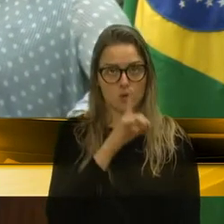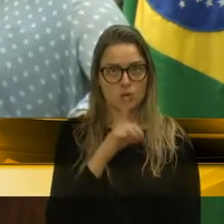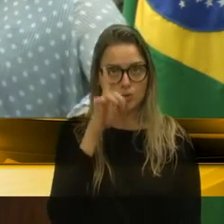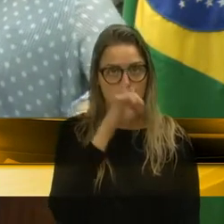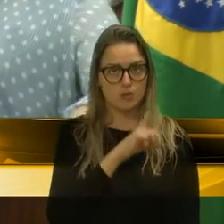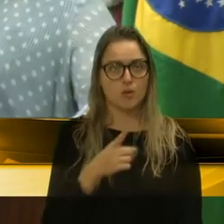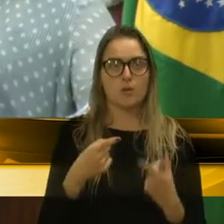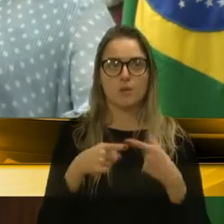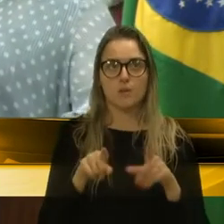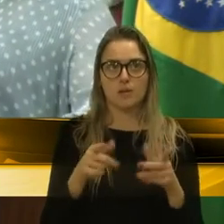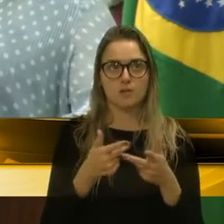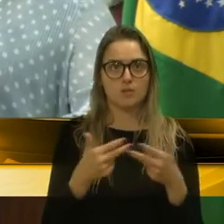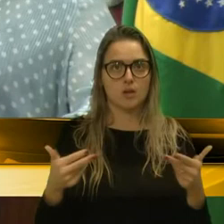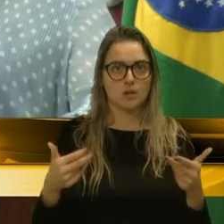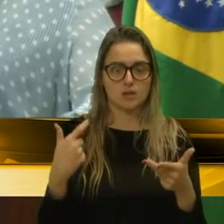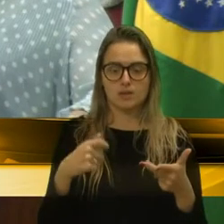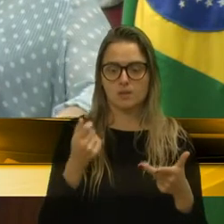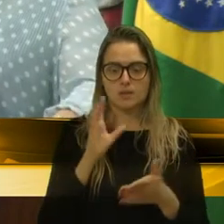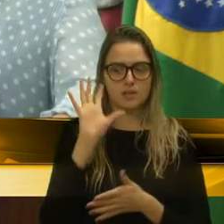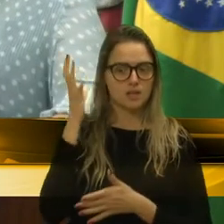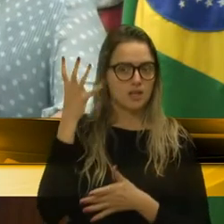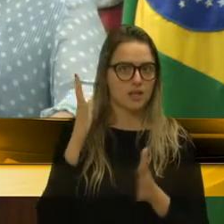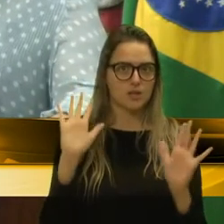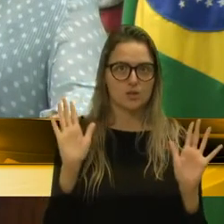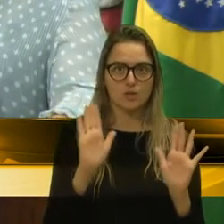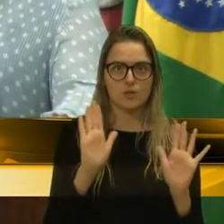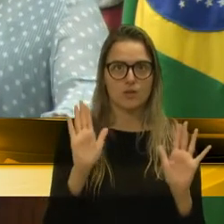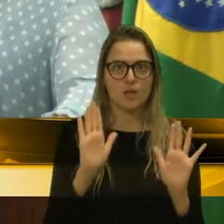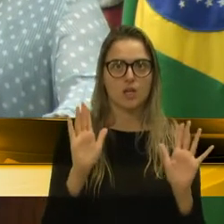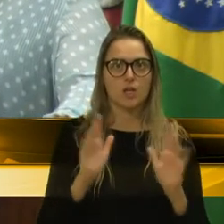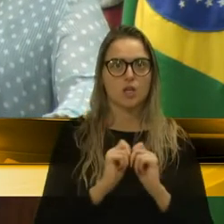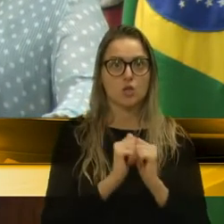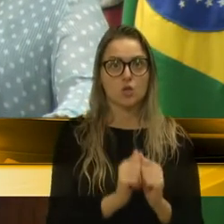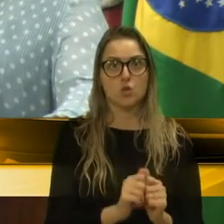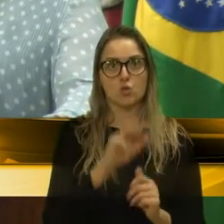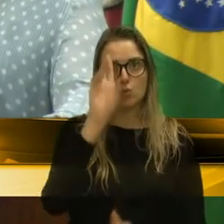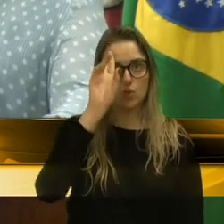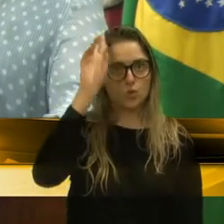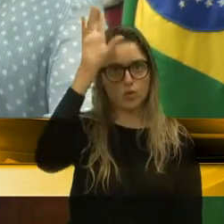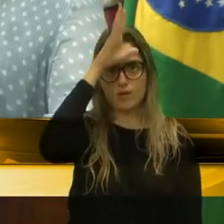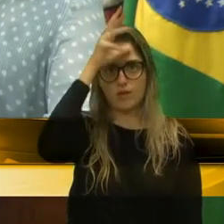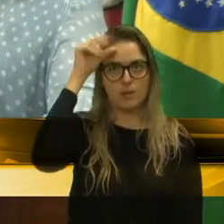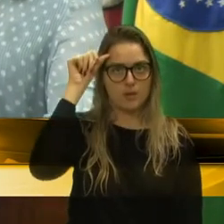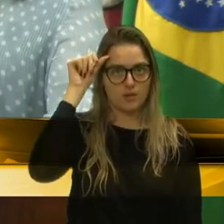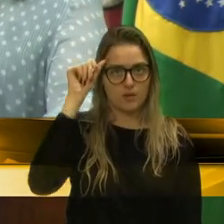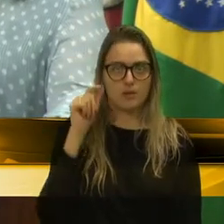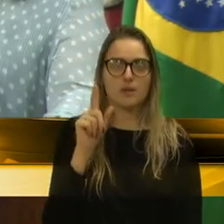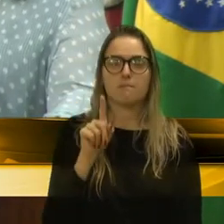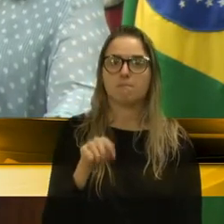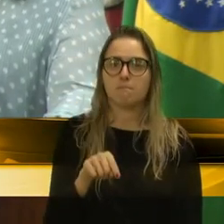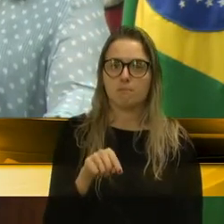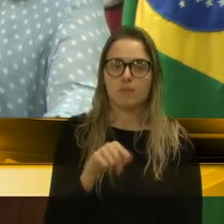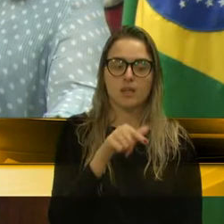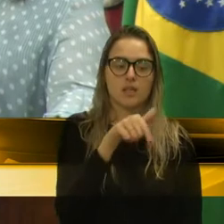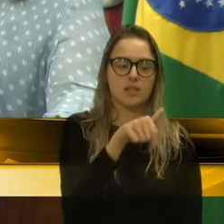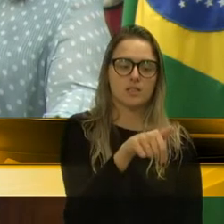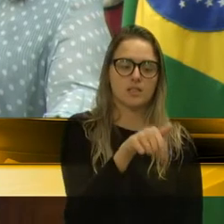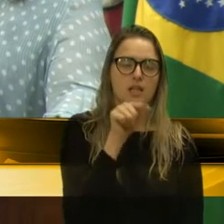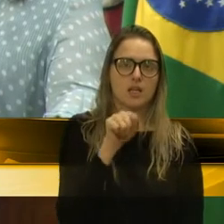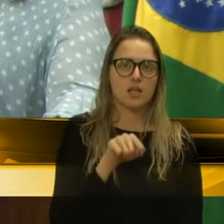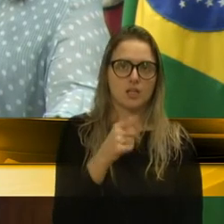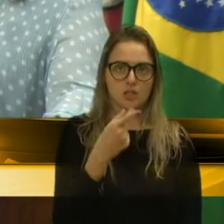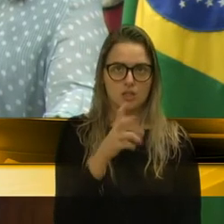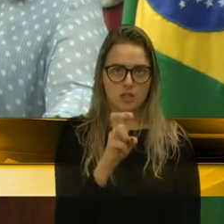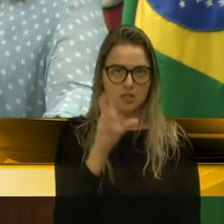uma coisa é que nós vamos ter que resolver isso aí com o gestor lá. Olha, é 7h15